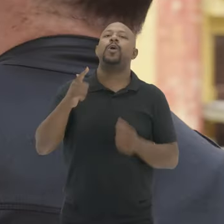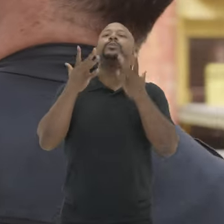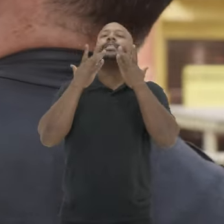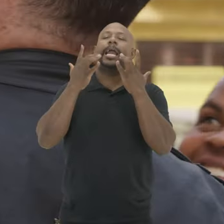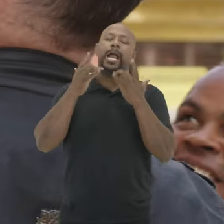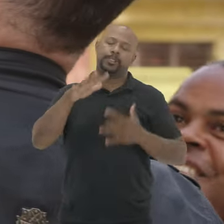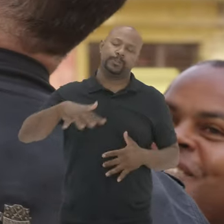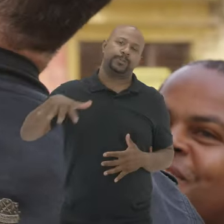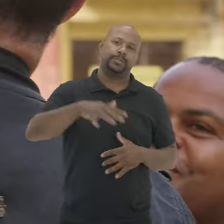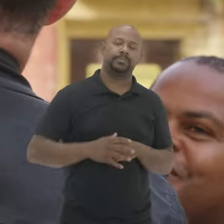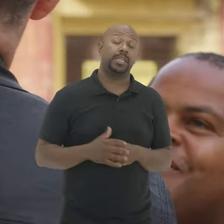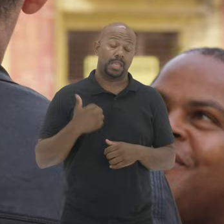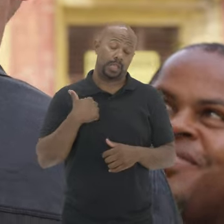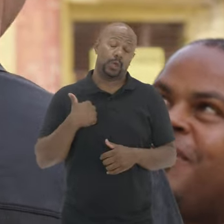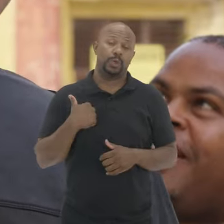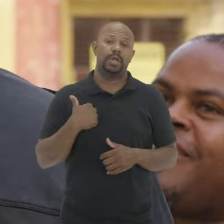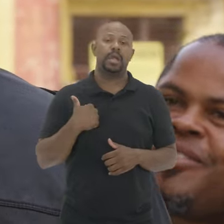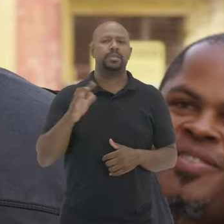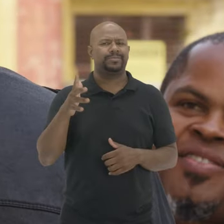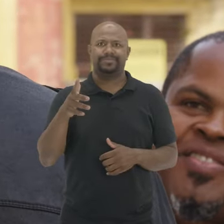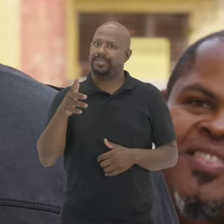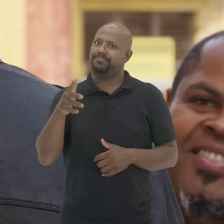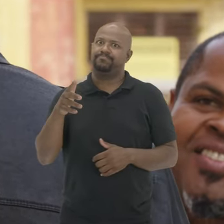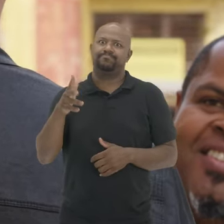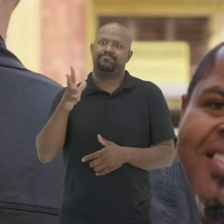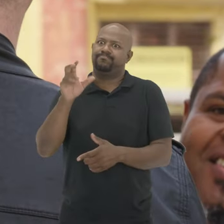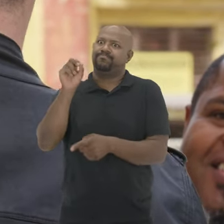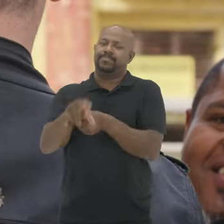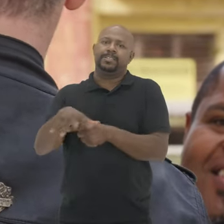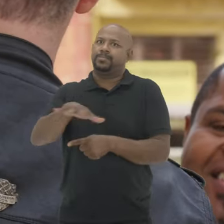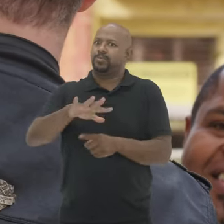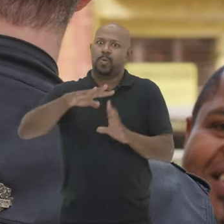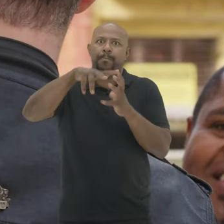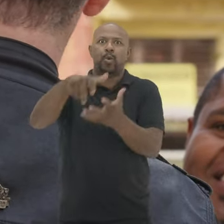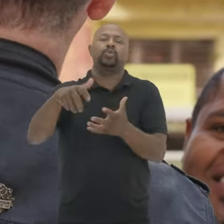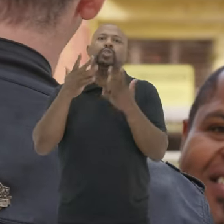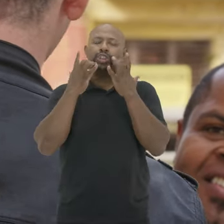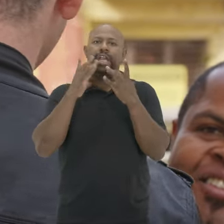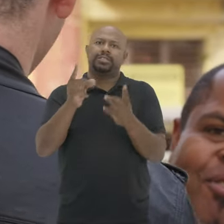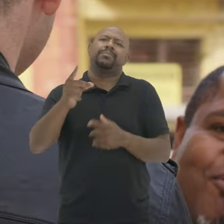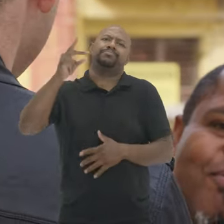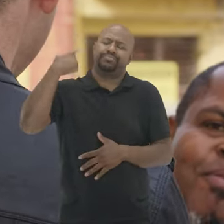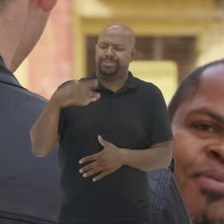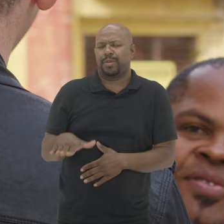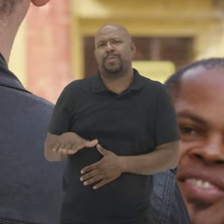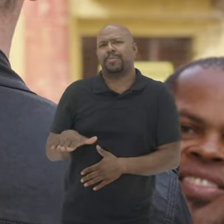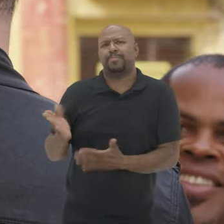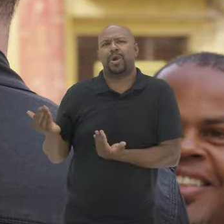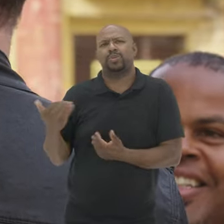É o teatro Maravilhoso Eu estou Metido Nesse mundo Dos teatros Desde